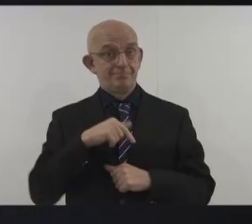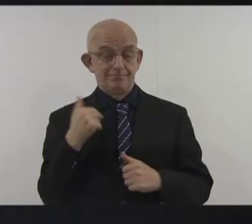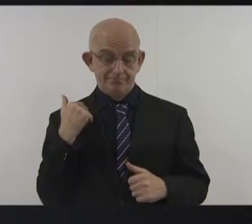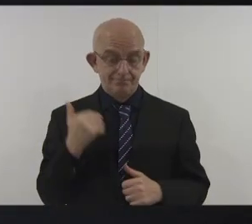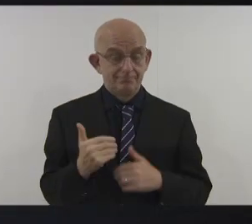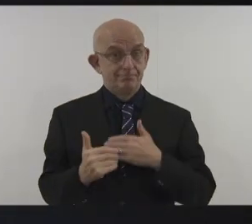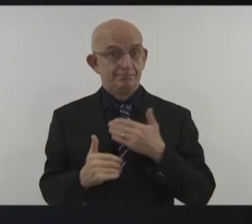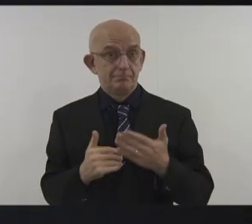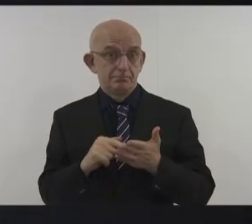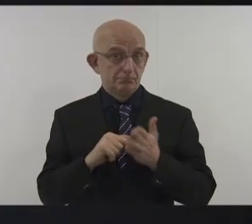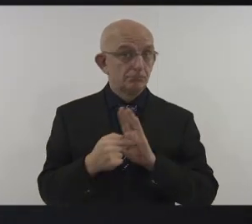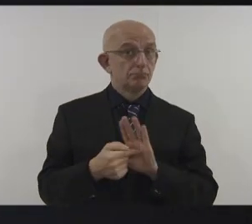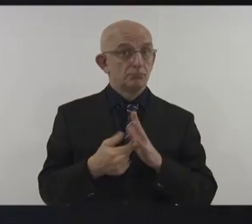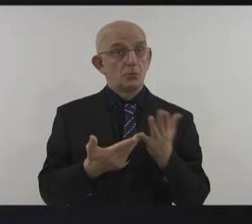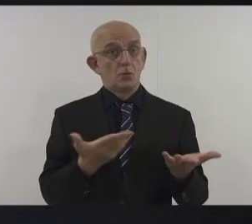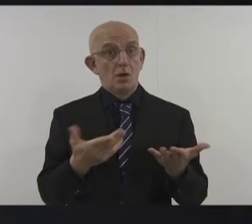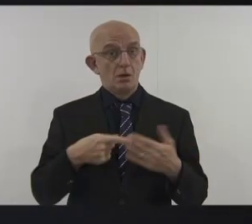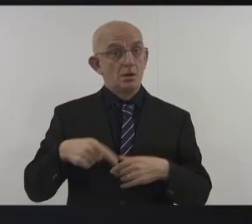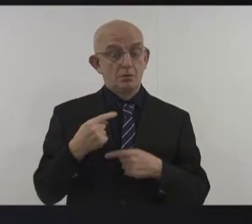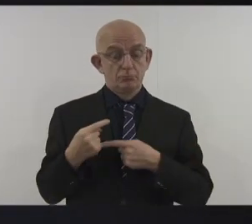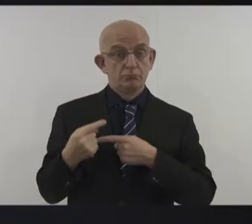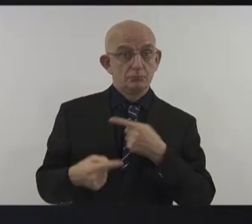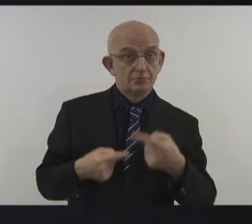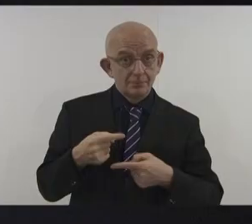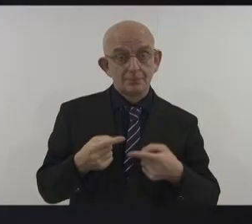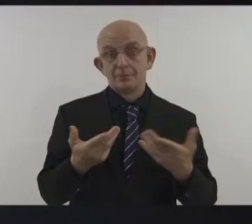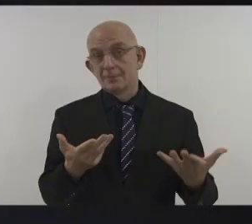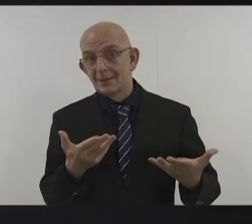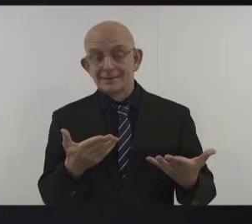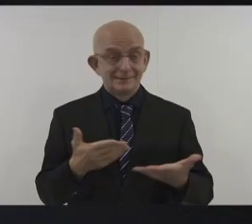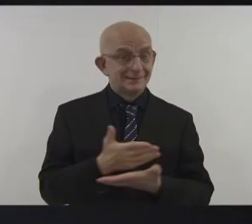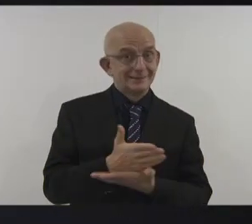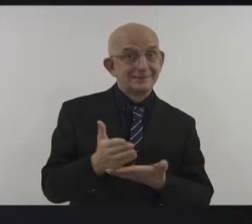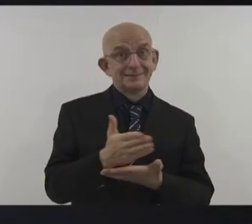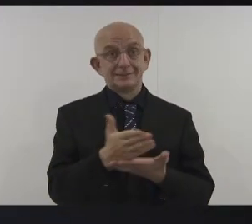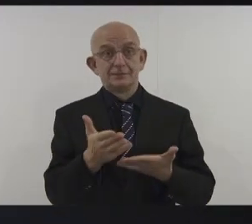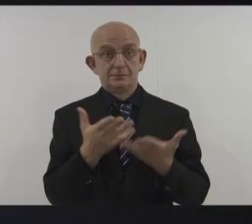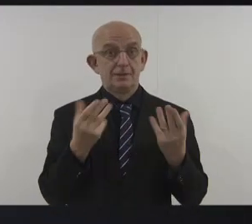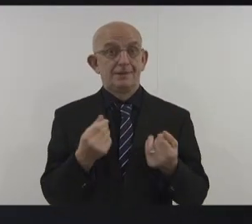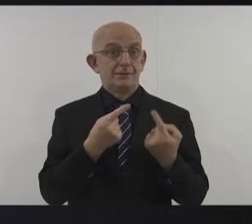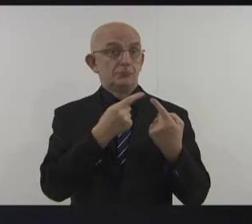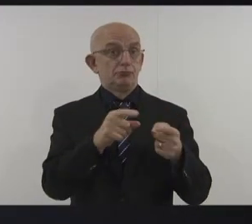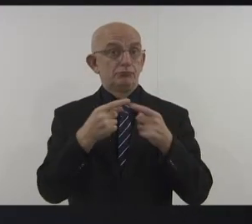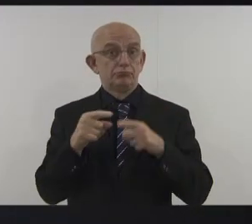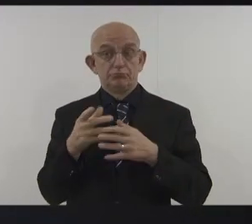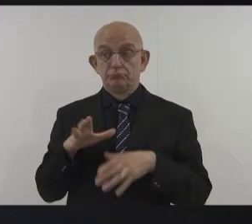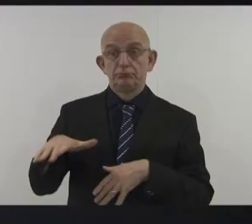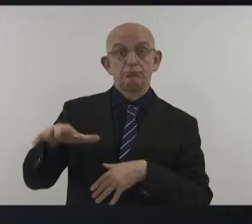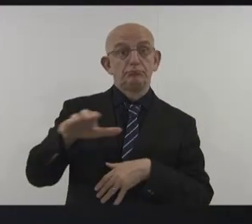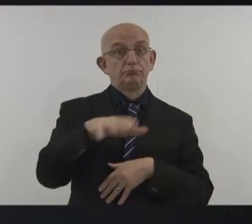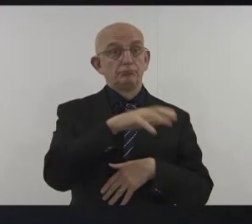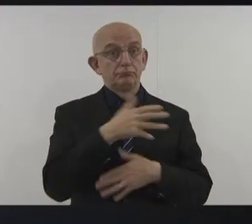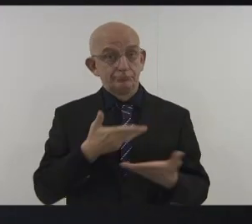multilateralismo na tarefa de atingir metas ambientais comuns e na capacidade de